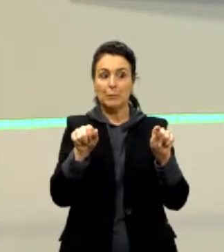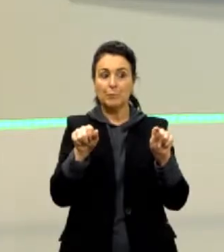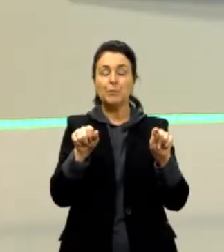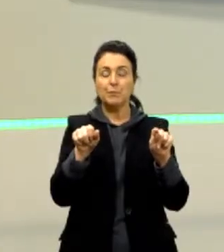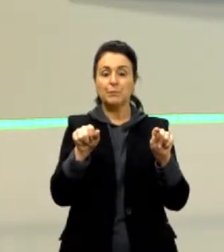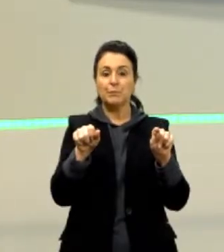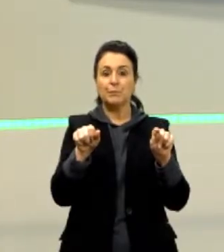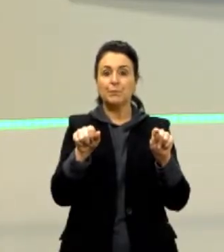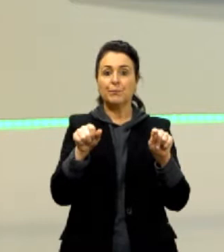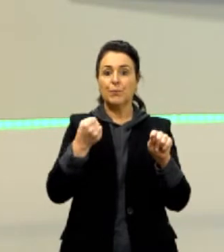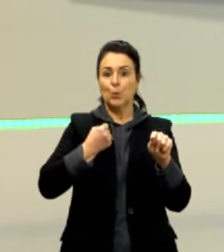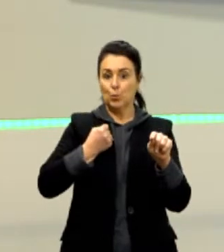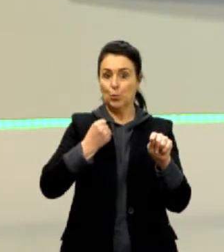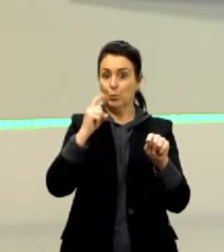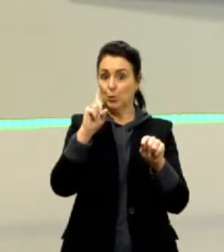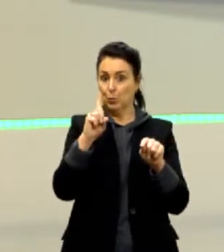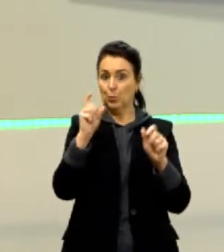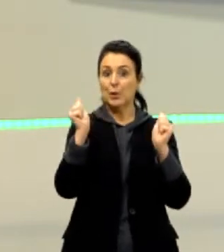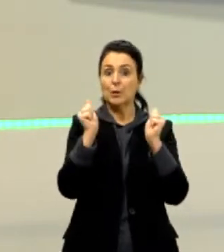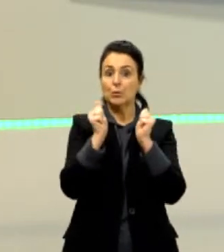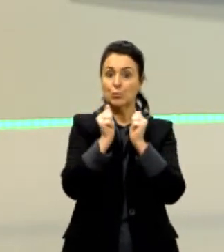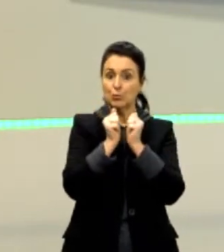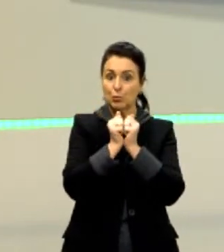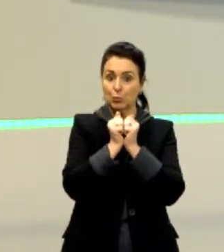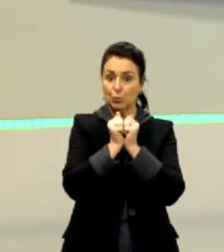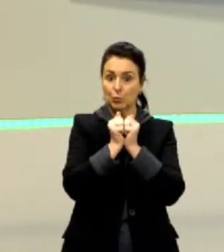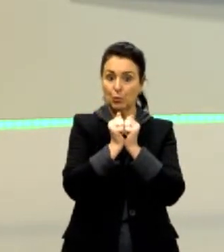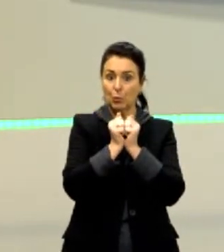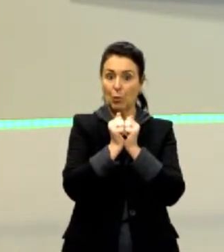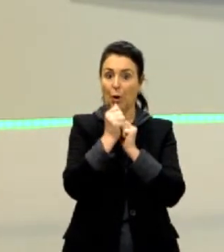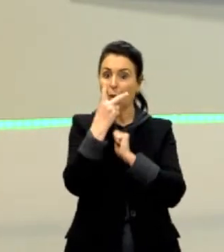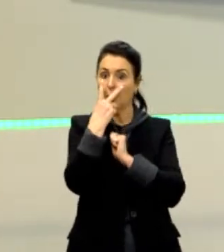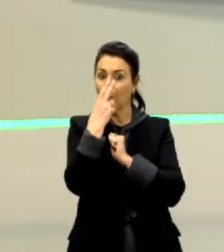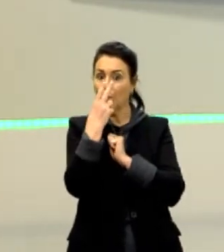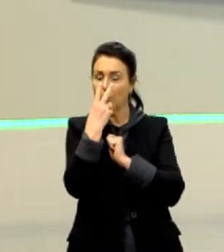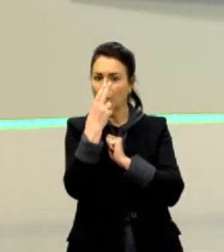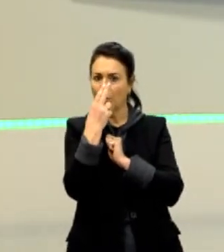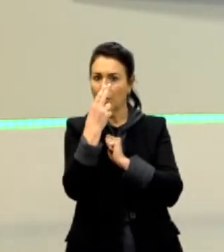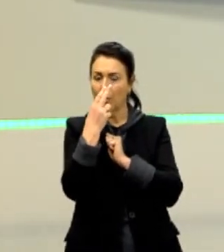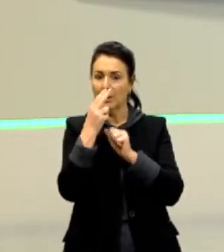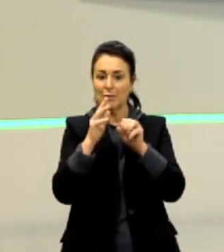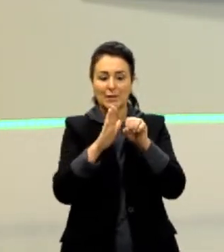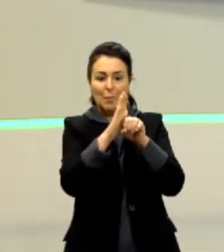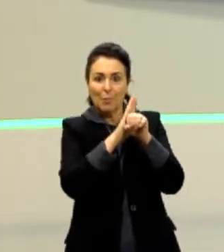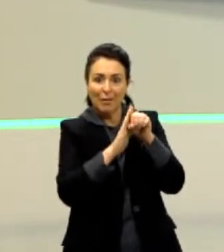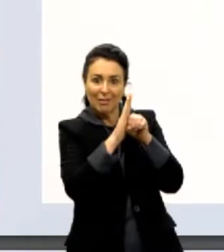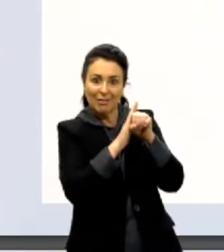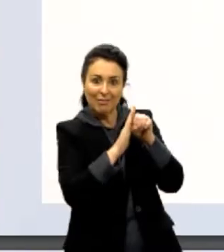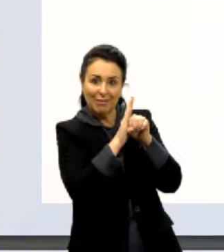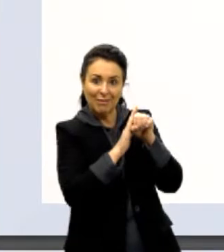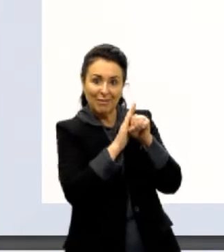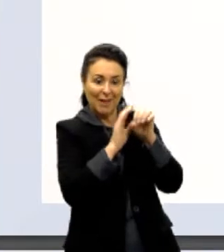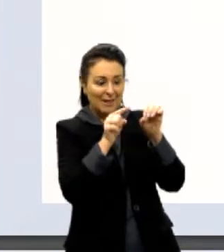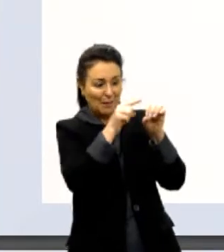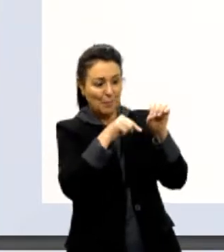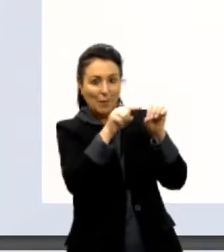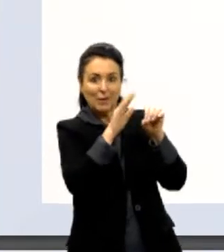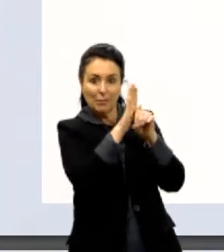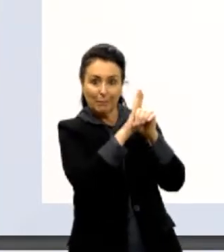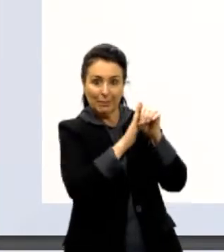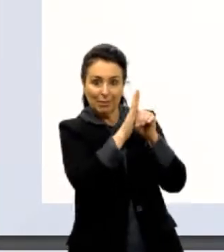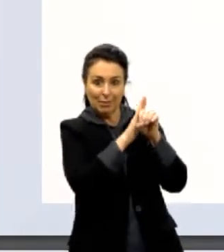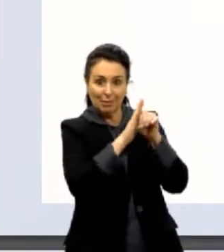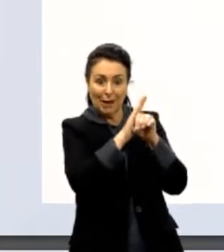número 1 está incluído. Esse sinal de igual aqui, ó. Então, a gente faz bolinha pintada do lado esquerdo do intervalo.